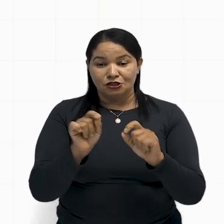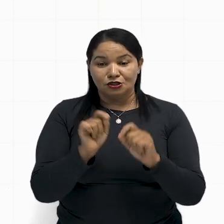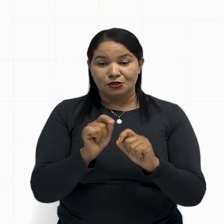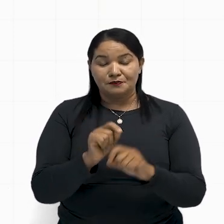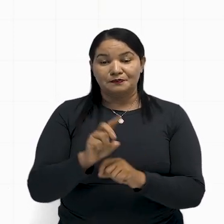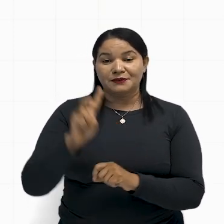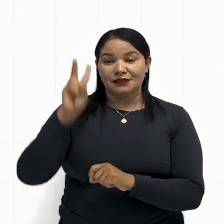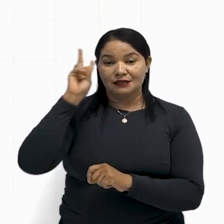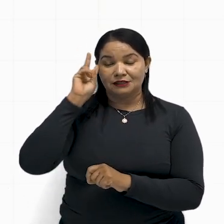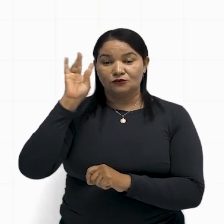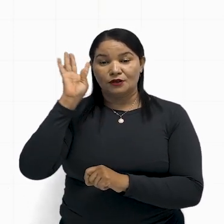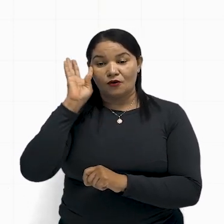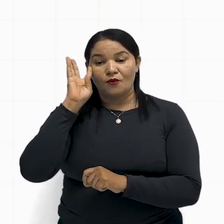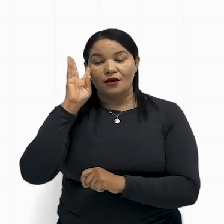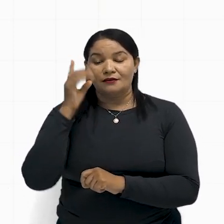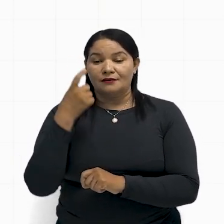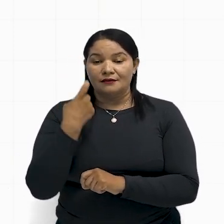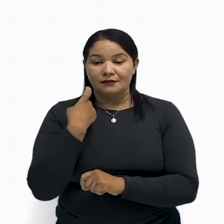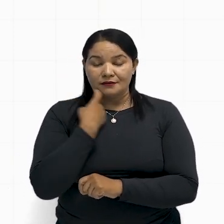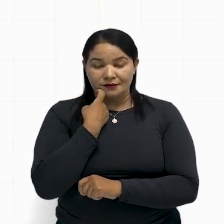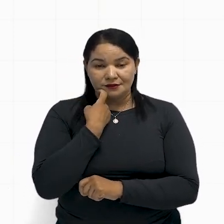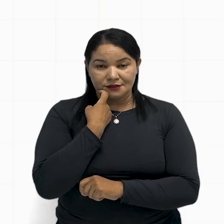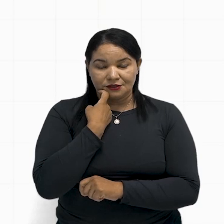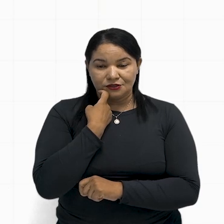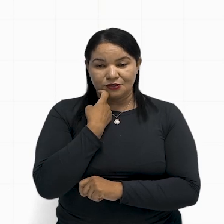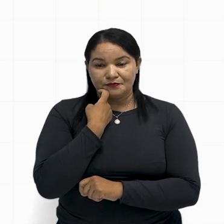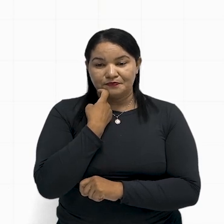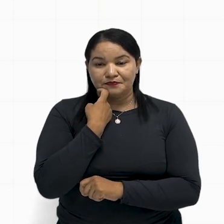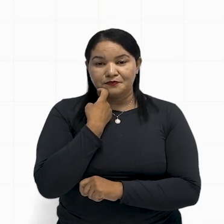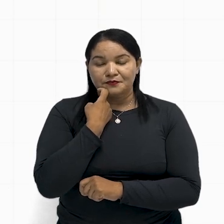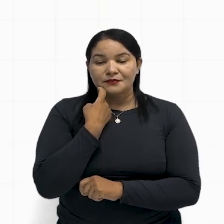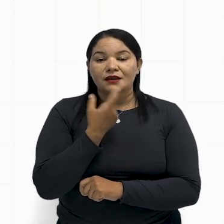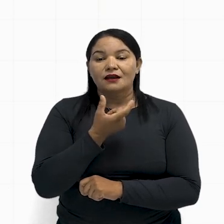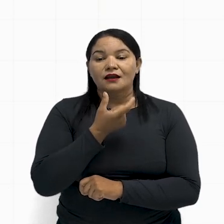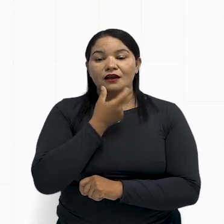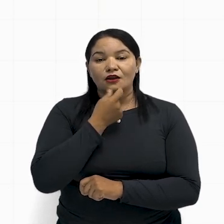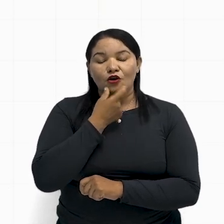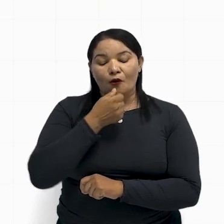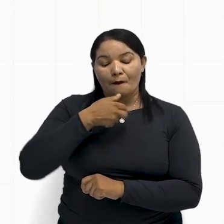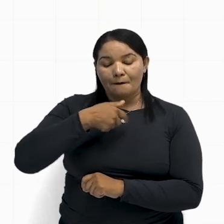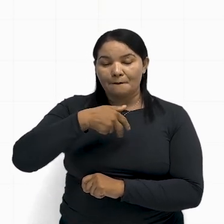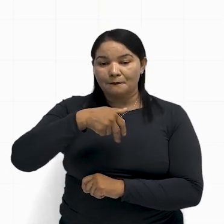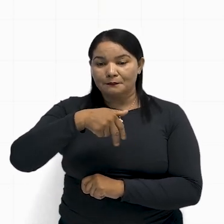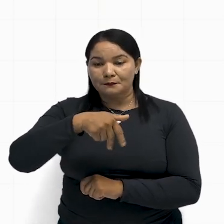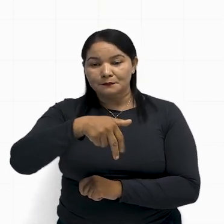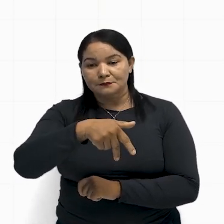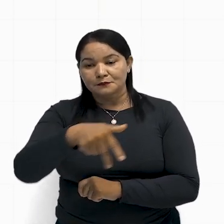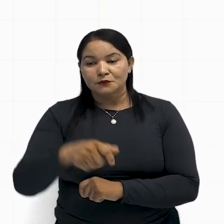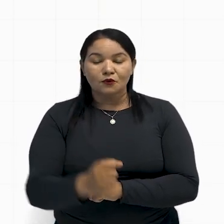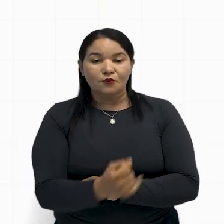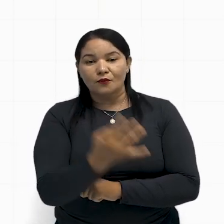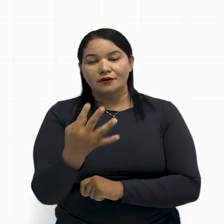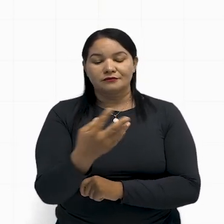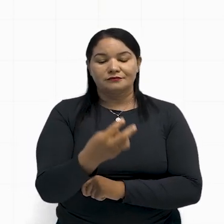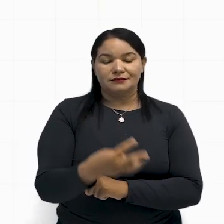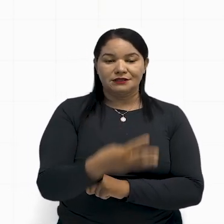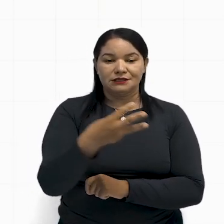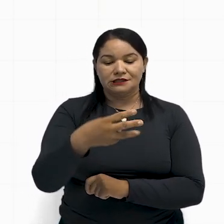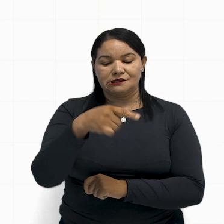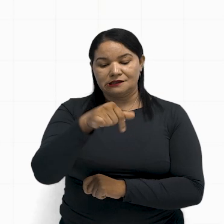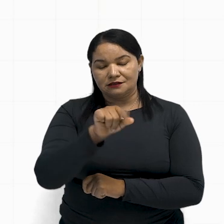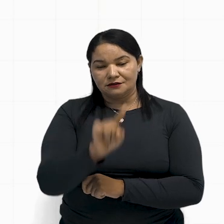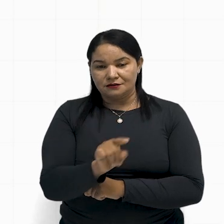na quarta e na sexta, ele percorreu trinta e sete quilômetros